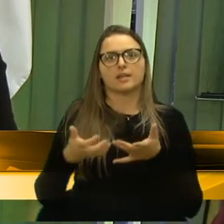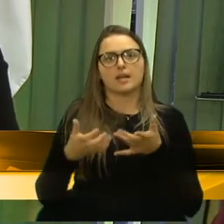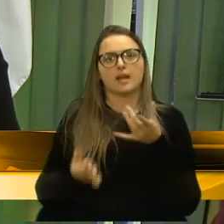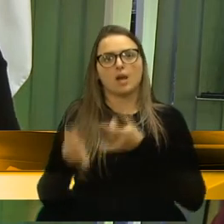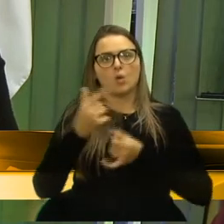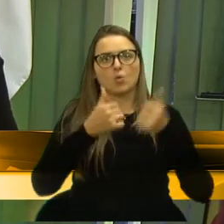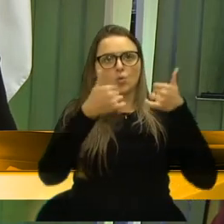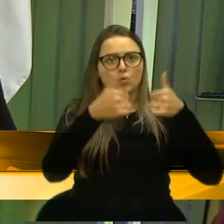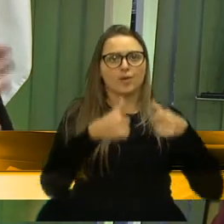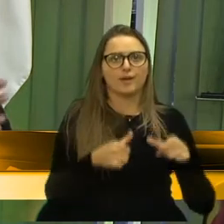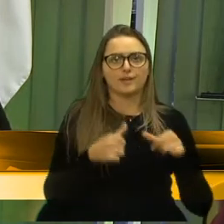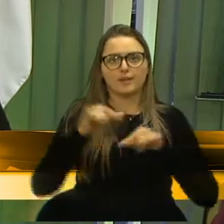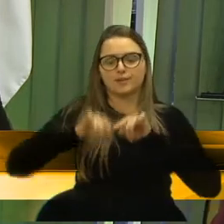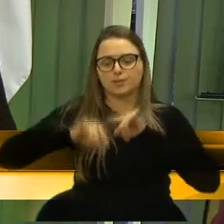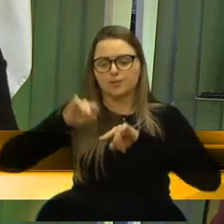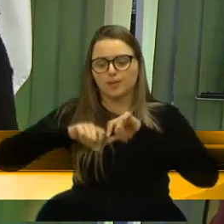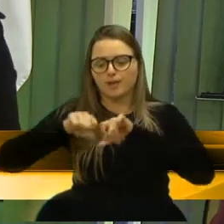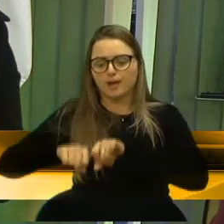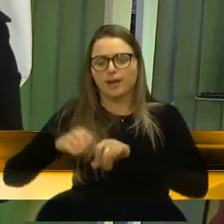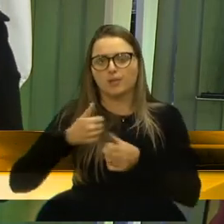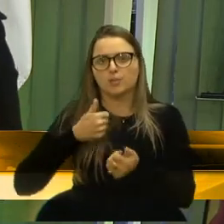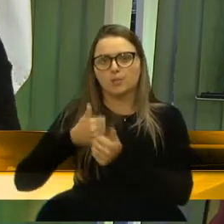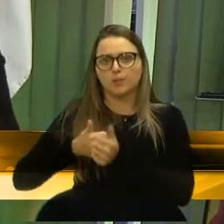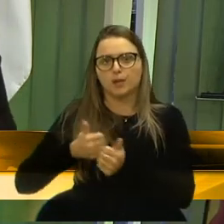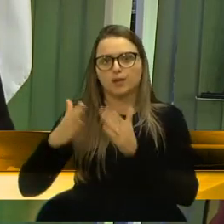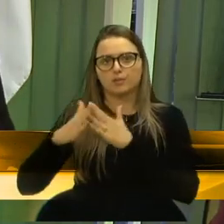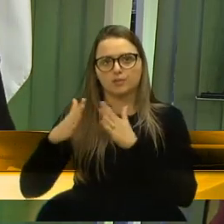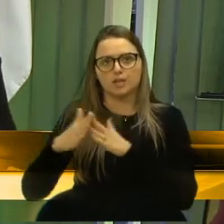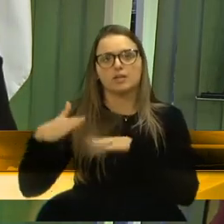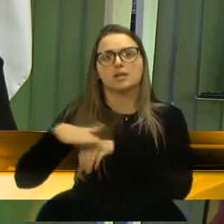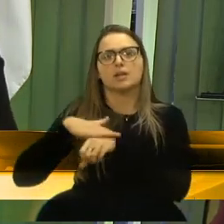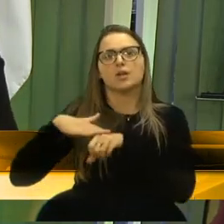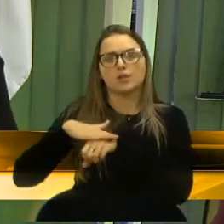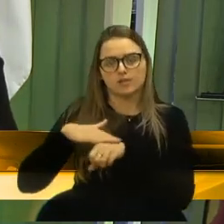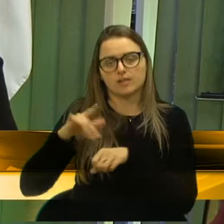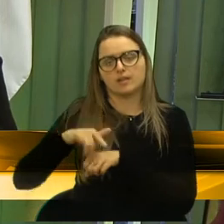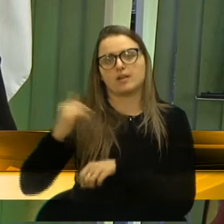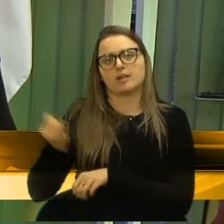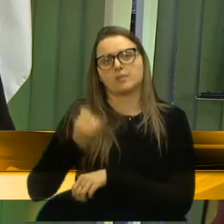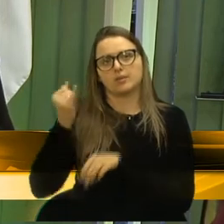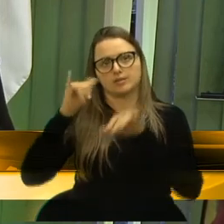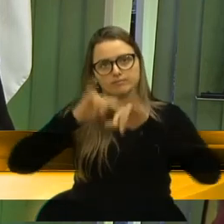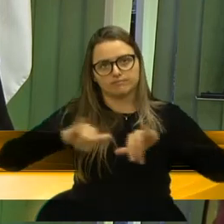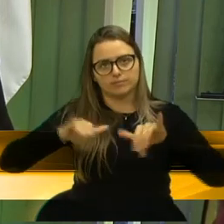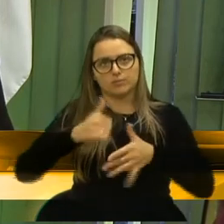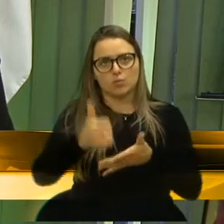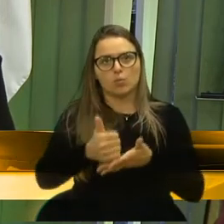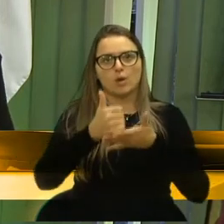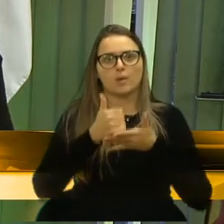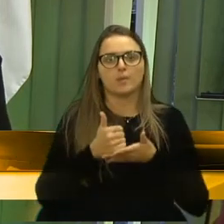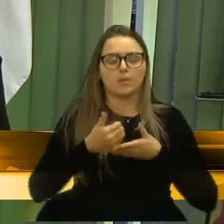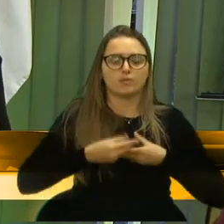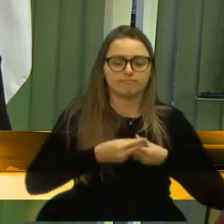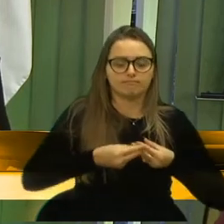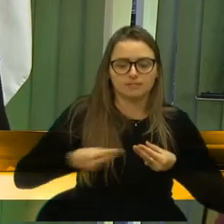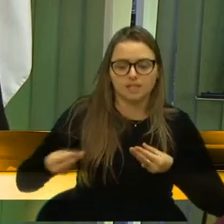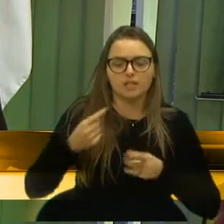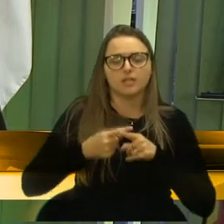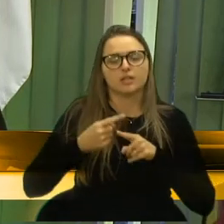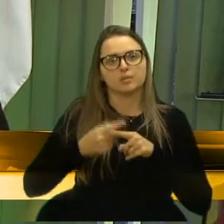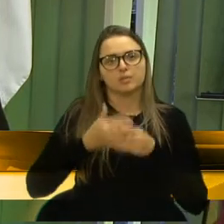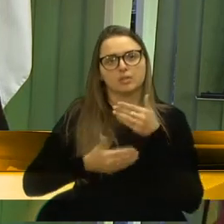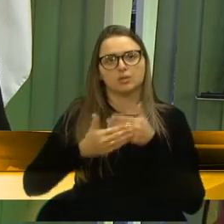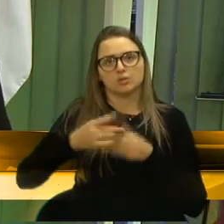cartaz, levar, sei lá, no mercado, no supermercado que você vai conversar, a gente está precisando do apoio na distribuição, porque todos nós